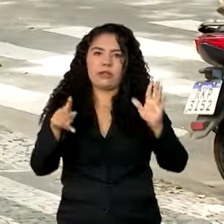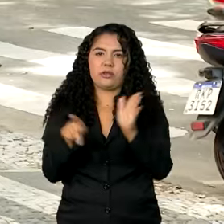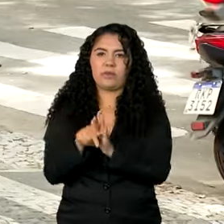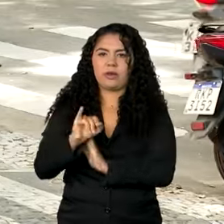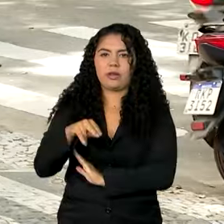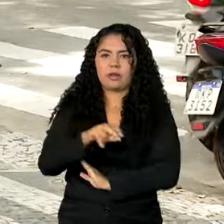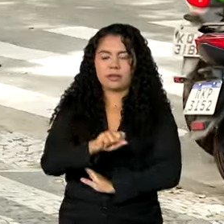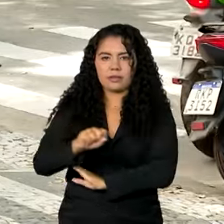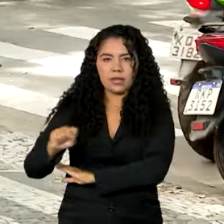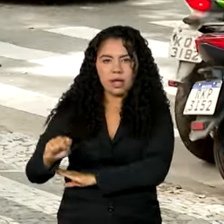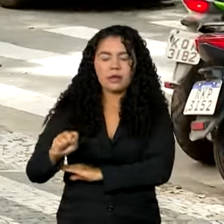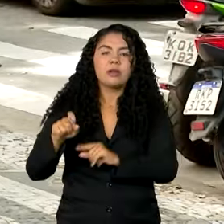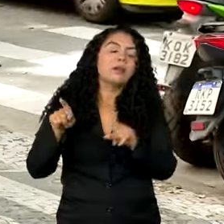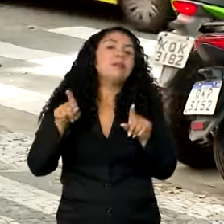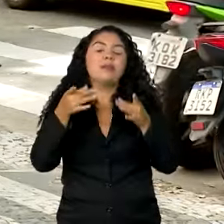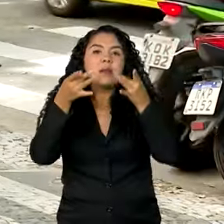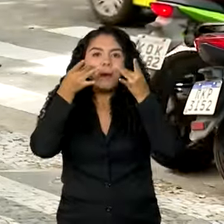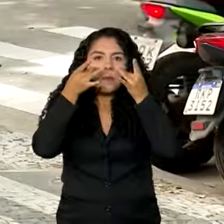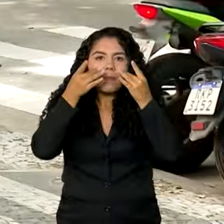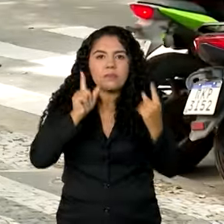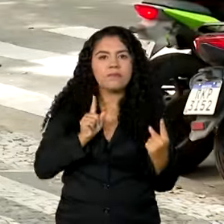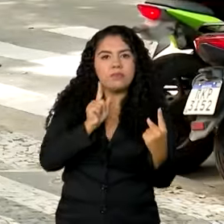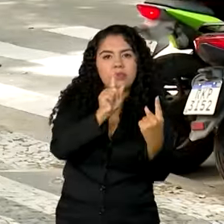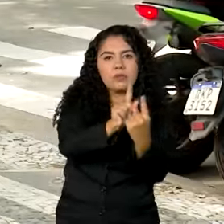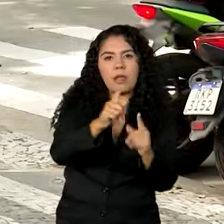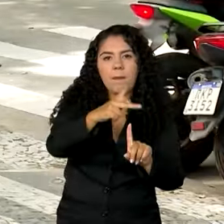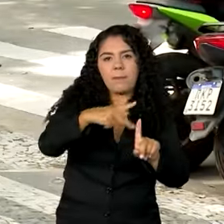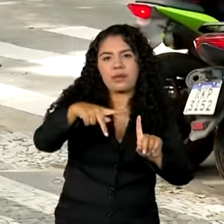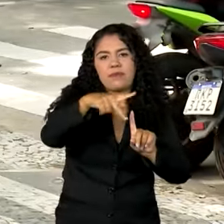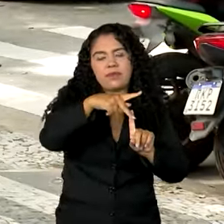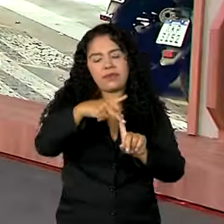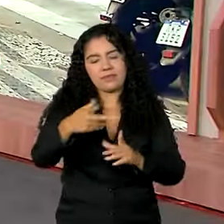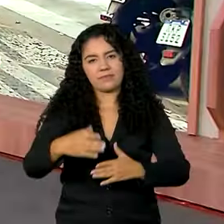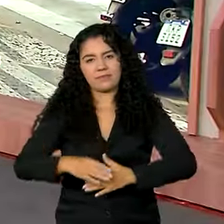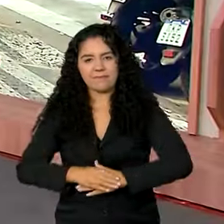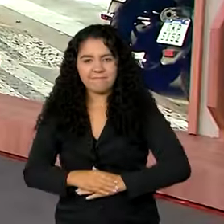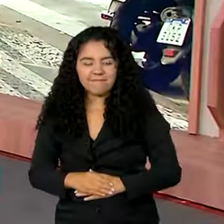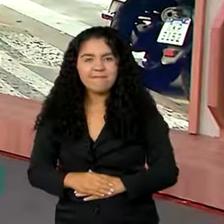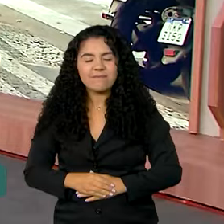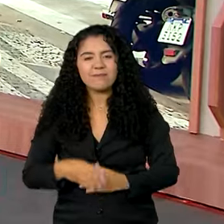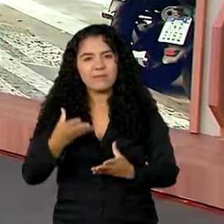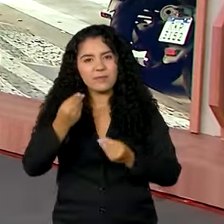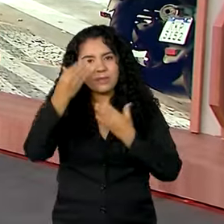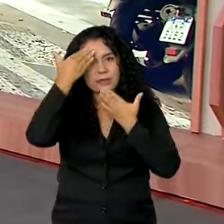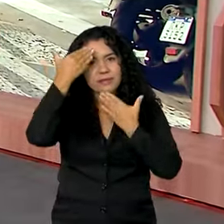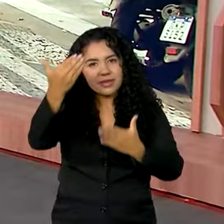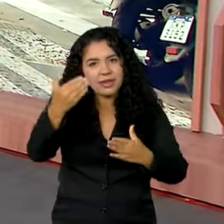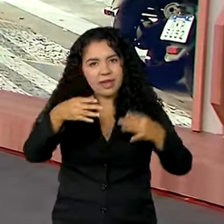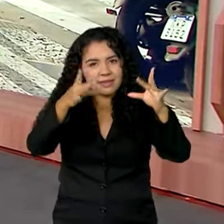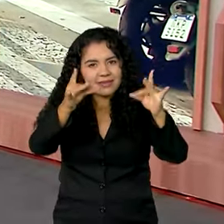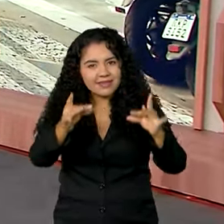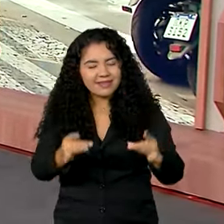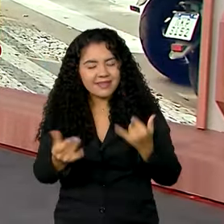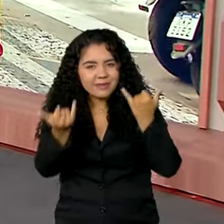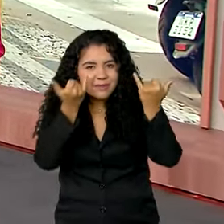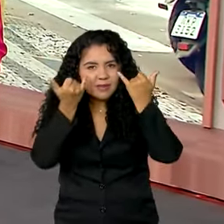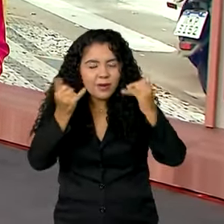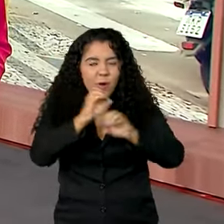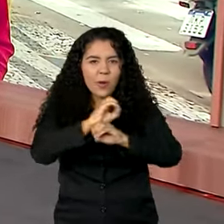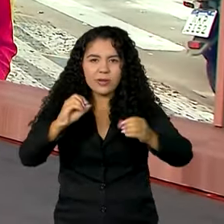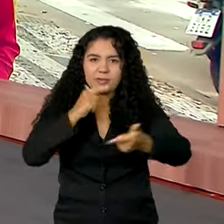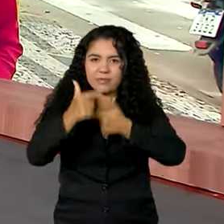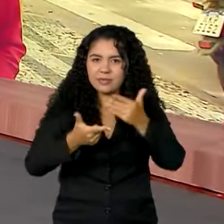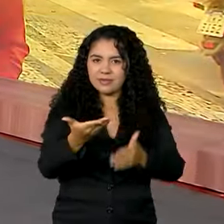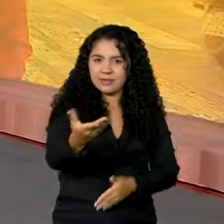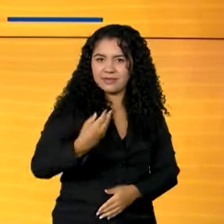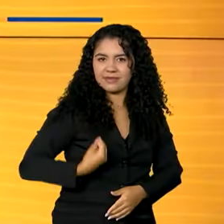presencialmente nas agências da Previdência Social. Vanessa, é com você. Ok, Tiago, obrigada pelas informações. Bom trabalho no Rio de Janeiro.